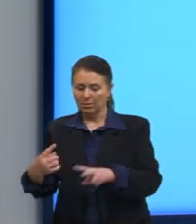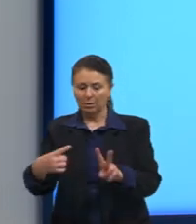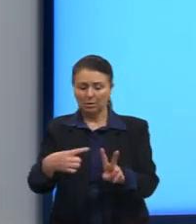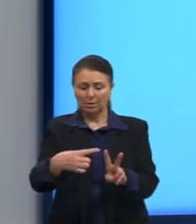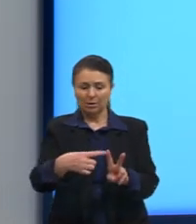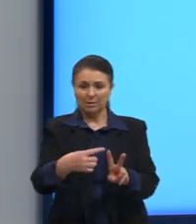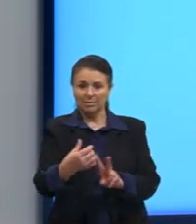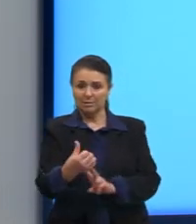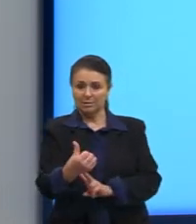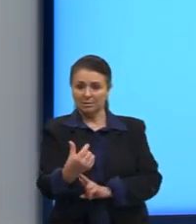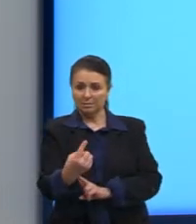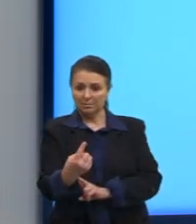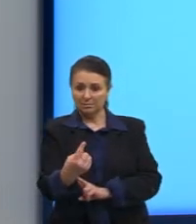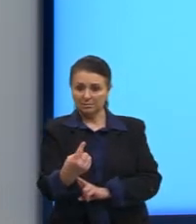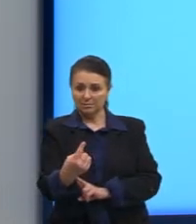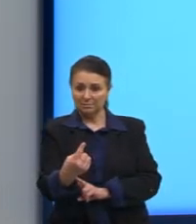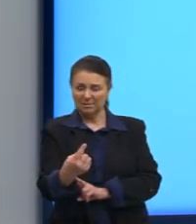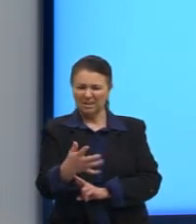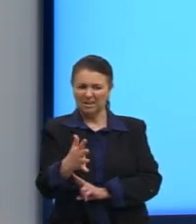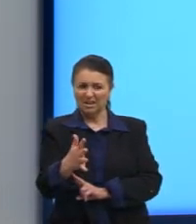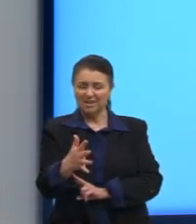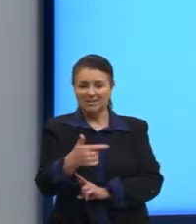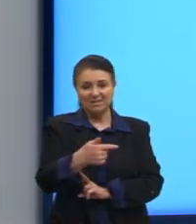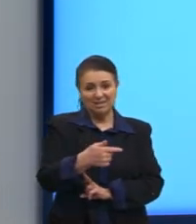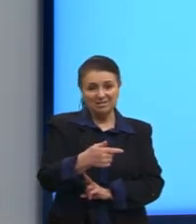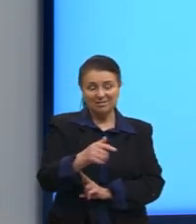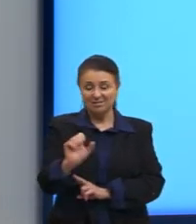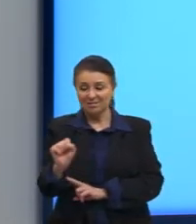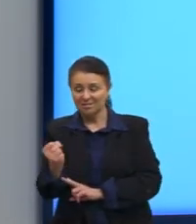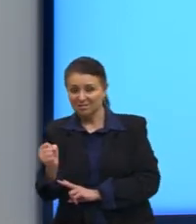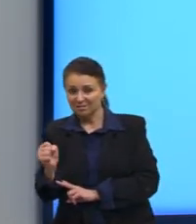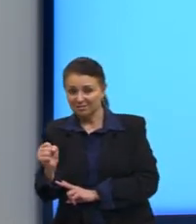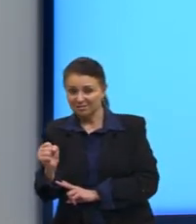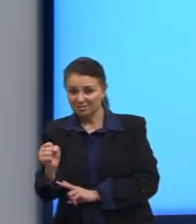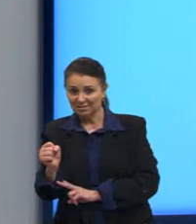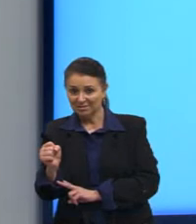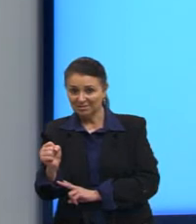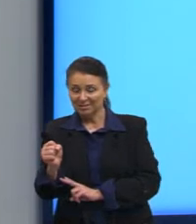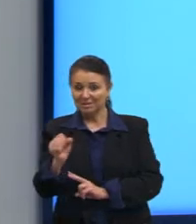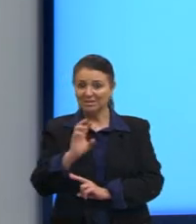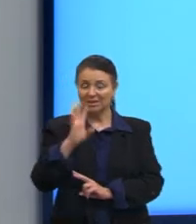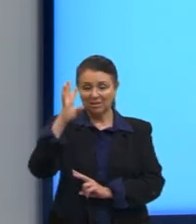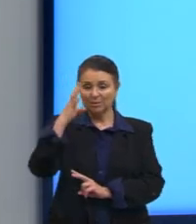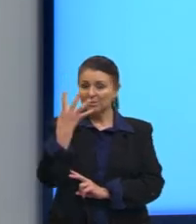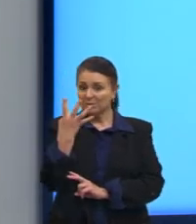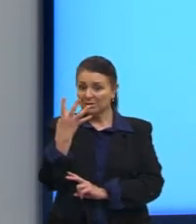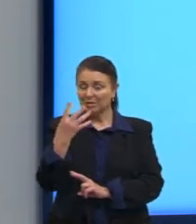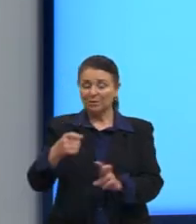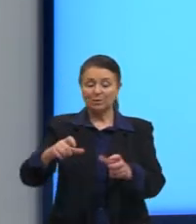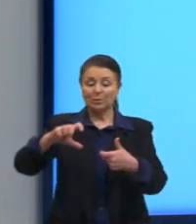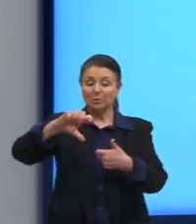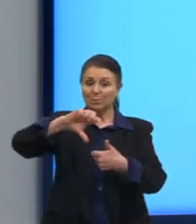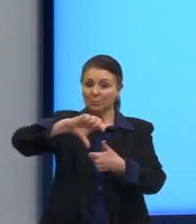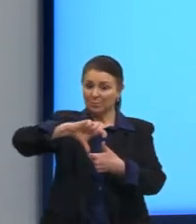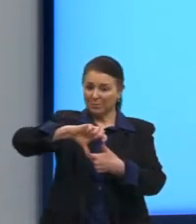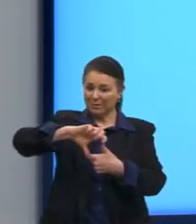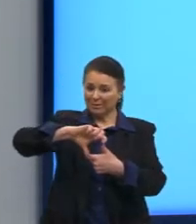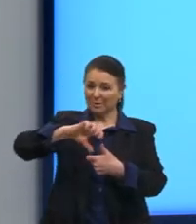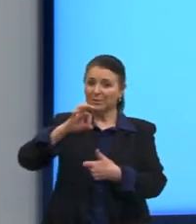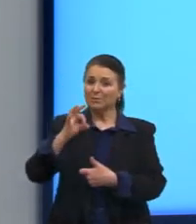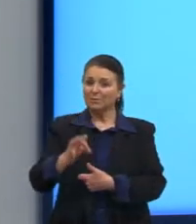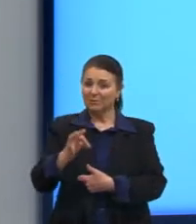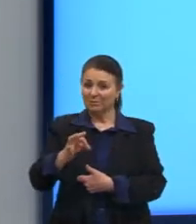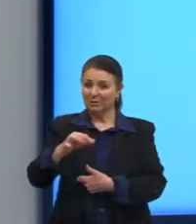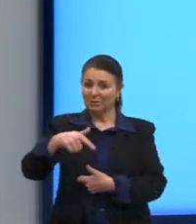61 vai estar entre 7 e 8, né? Que seria o resultado do nosso quadrado perfeito. Então, também,